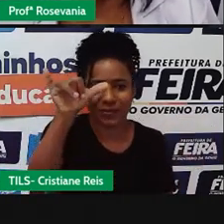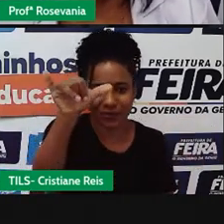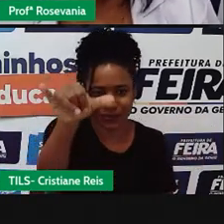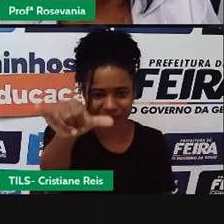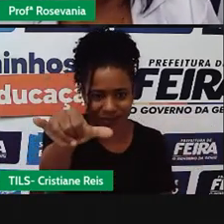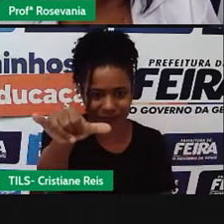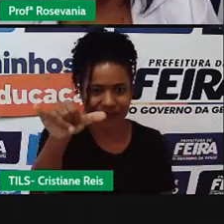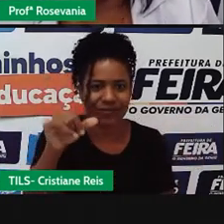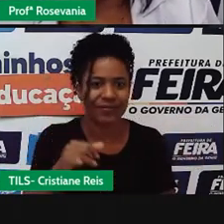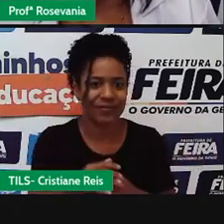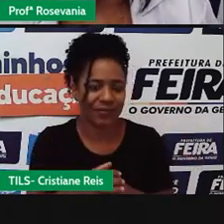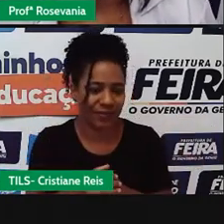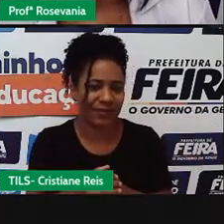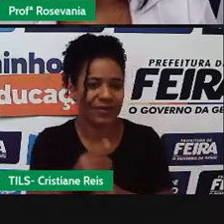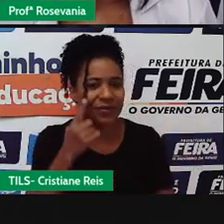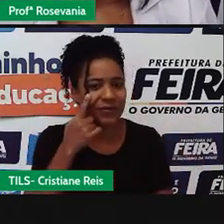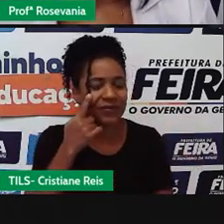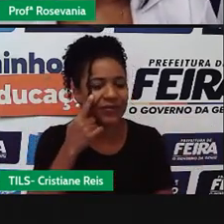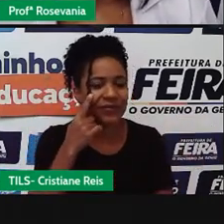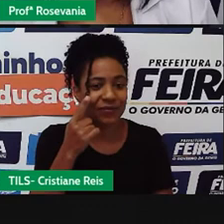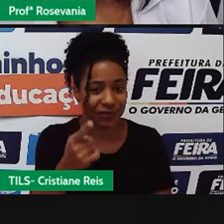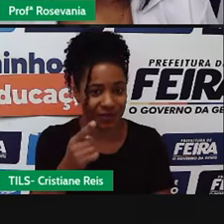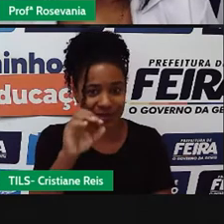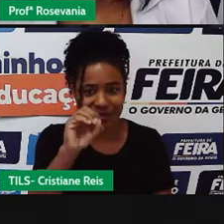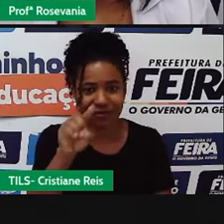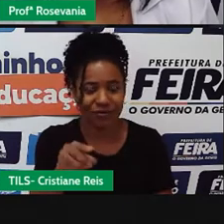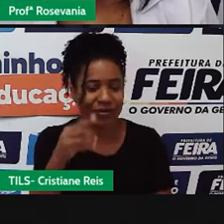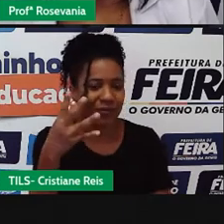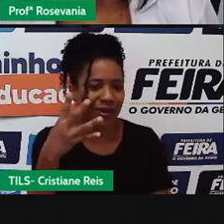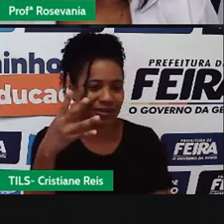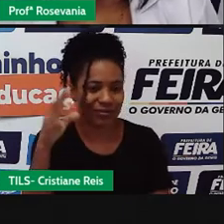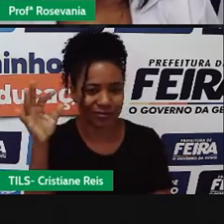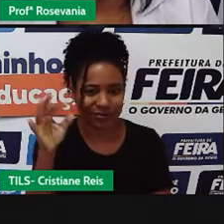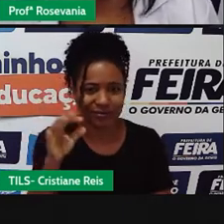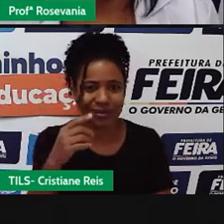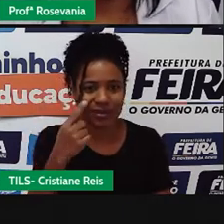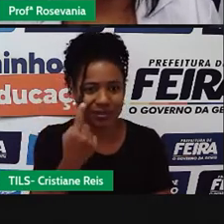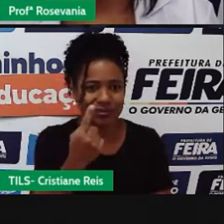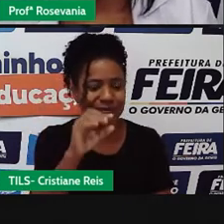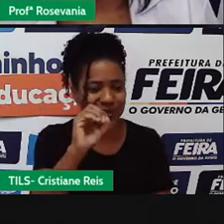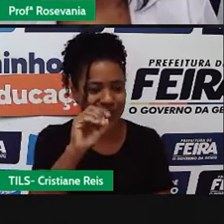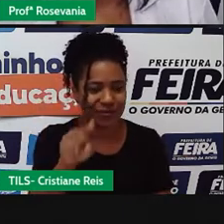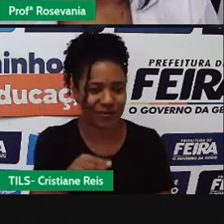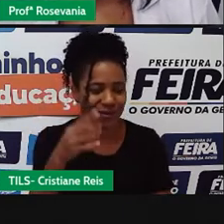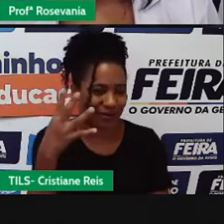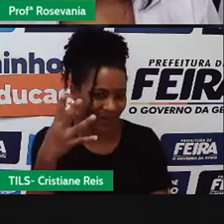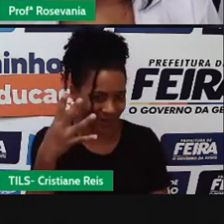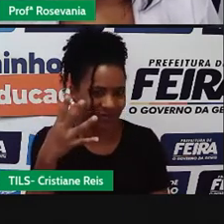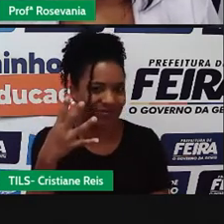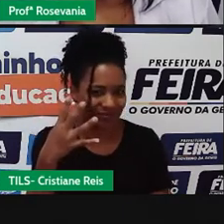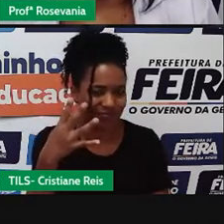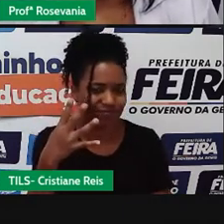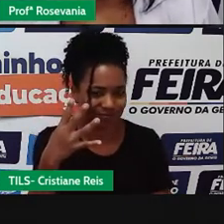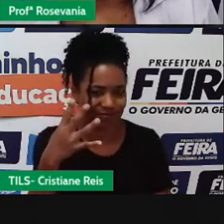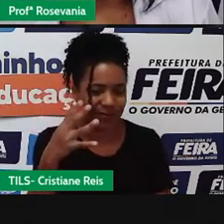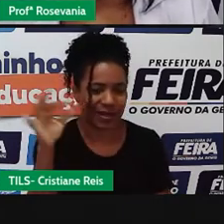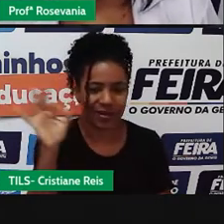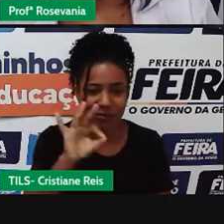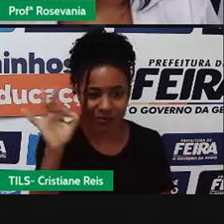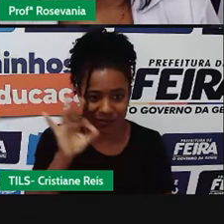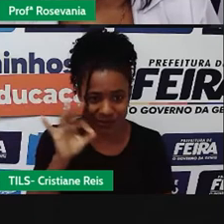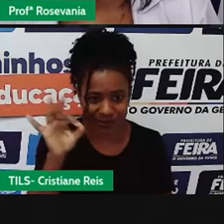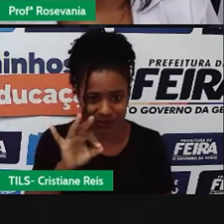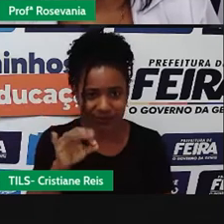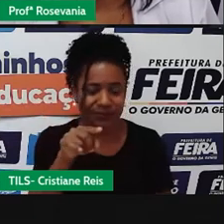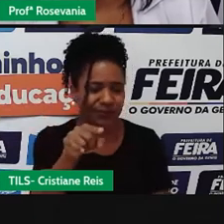partezinha pequenininha, essa aqui, vocês estão vendo, né, 0,4, nem 1%, nem 0,5%, né, não é, mas, normalmente, é para o